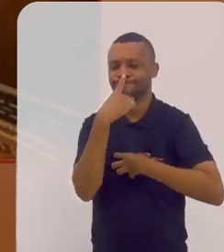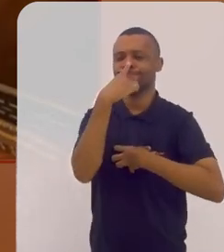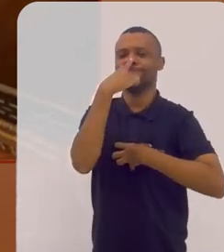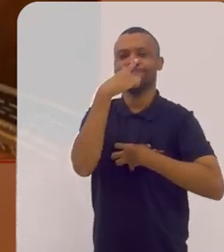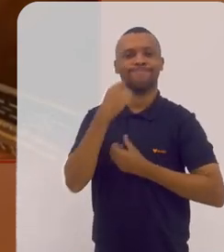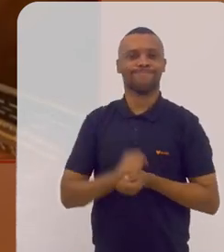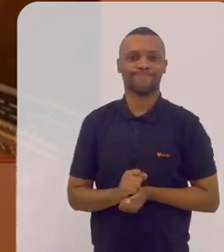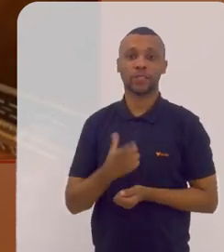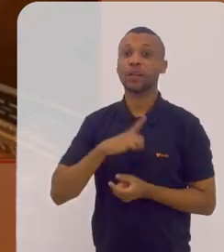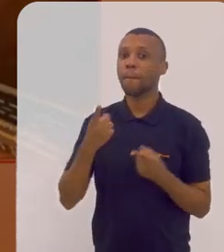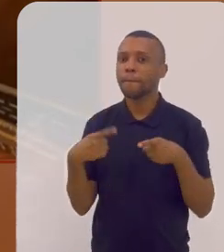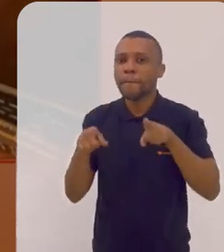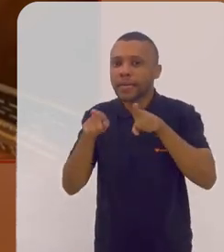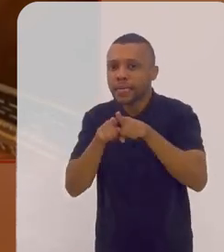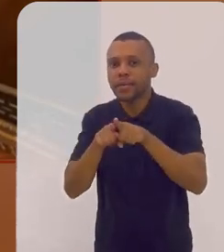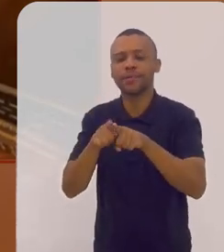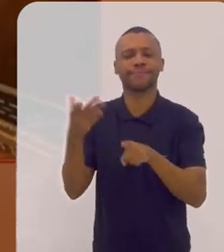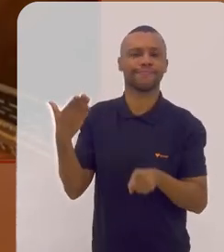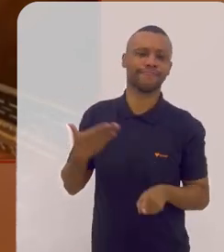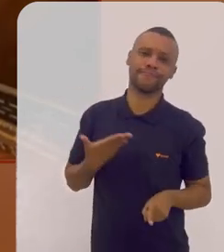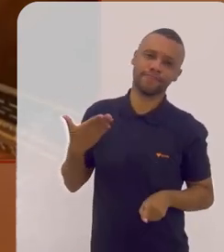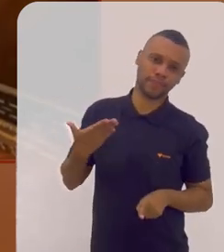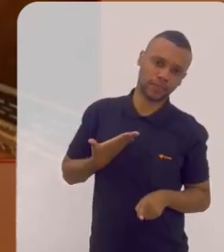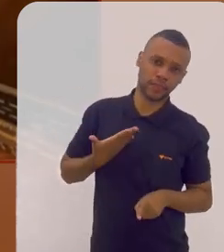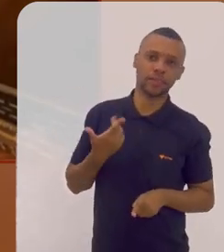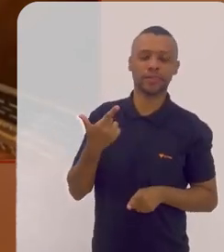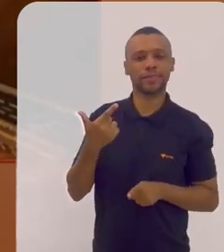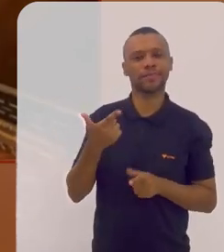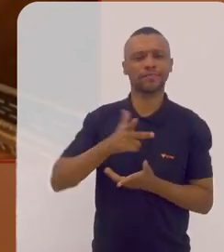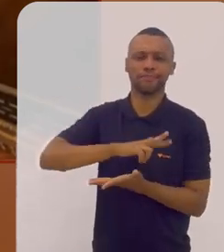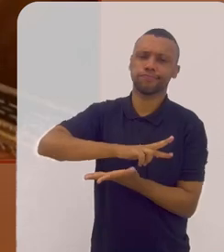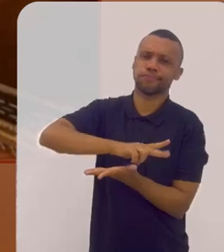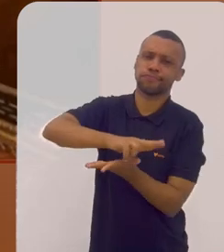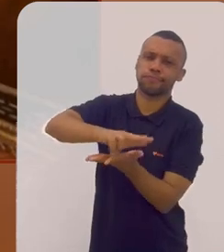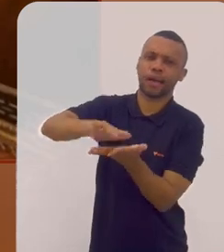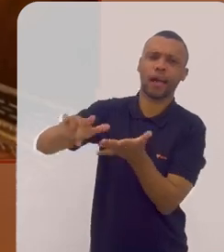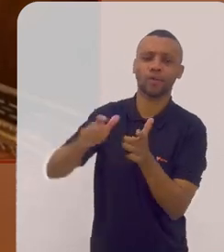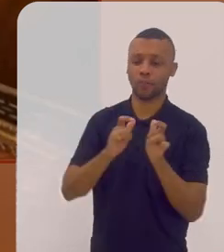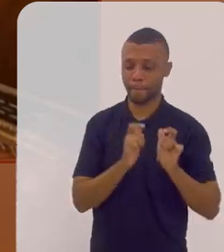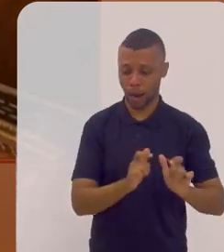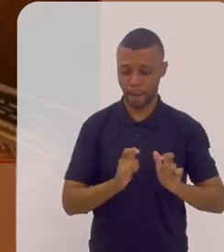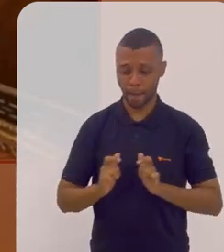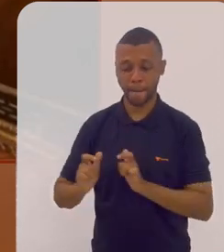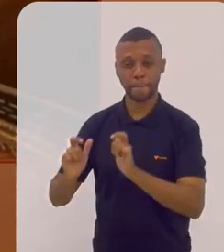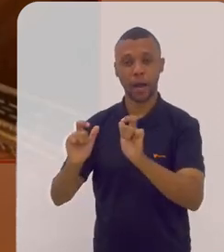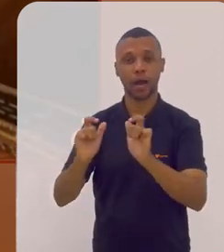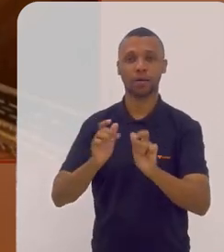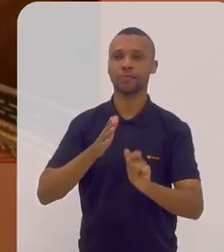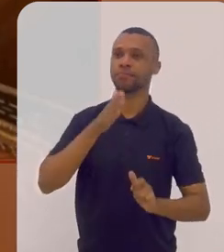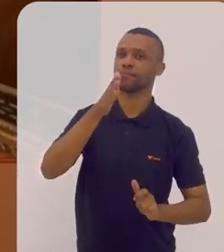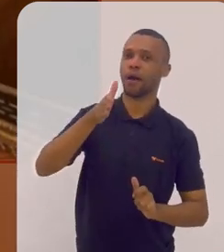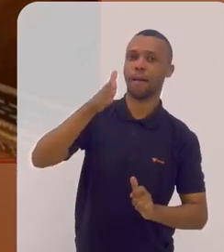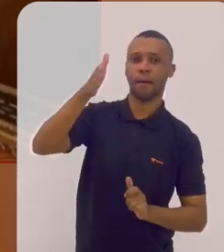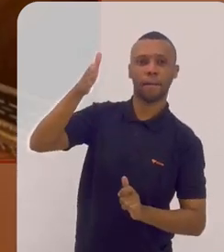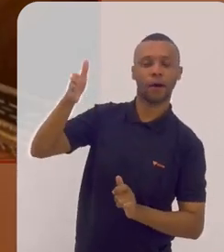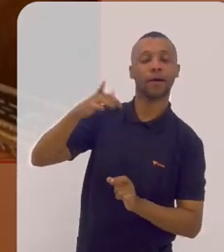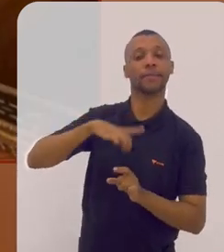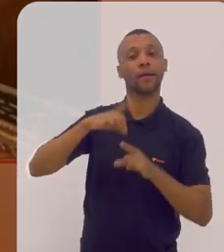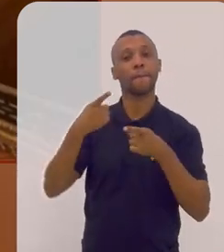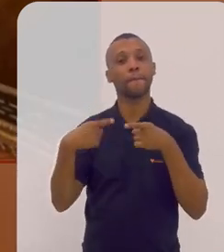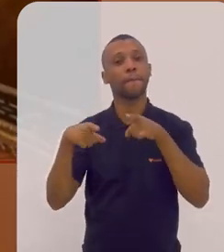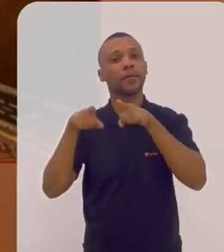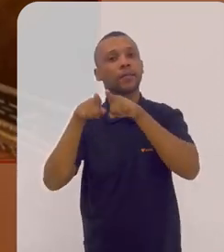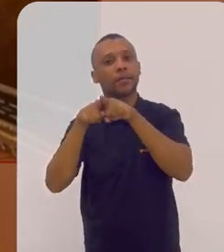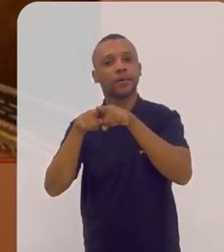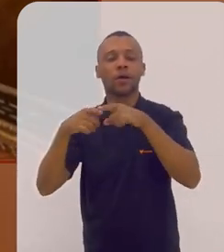então eu tenho parceiros queridos de vários lugares né tem também uma